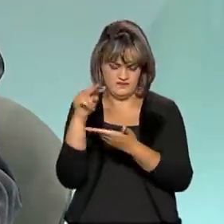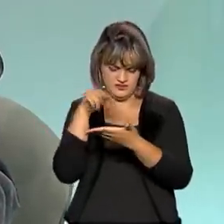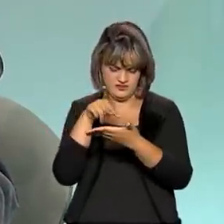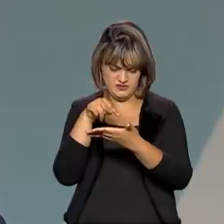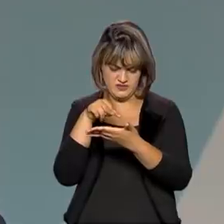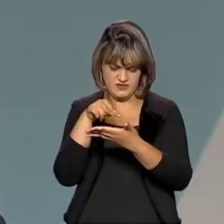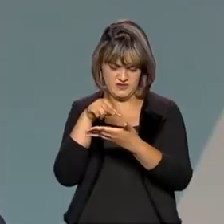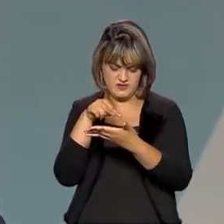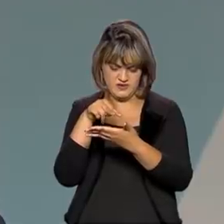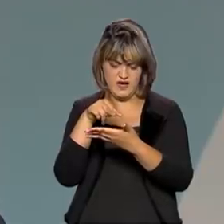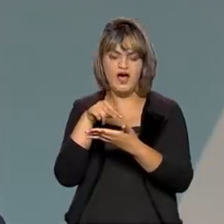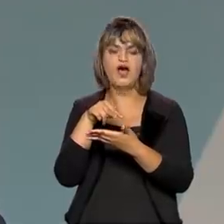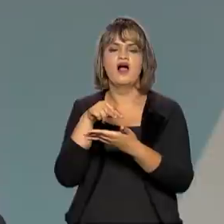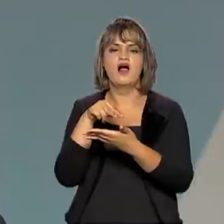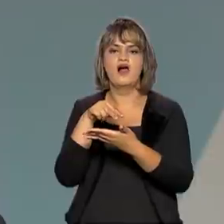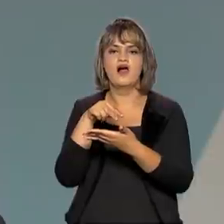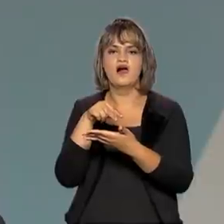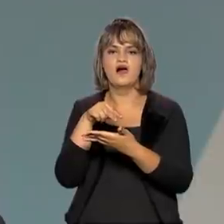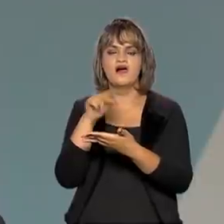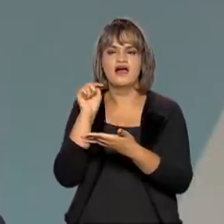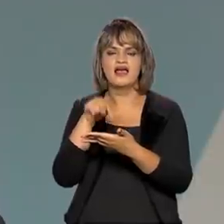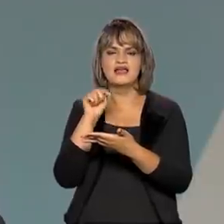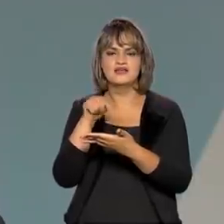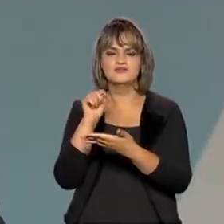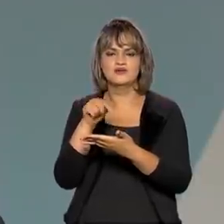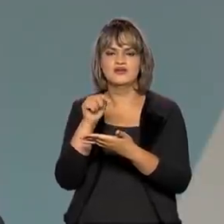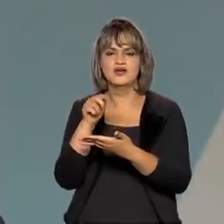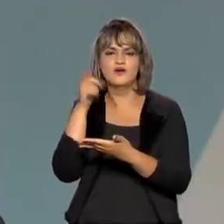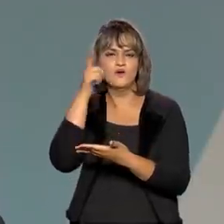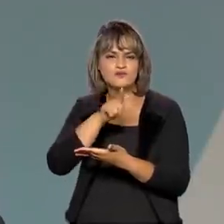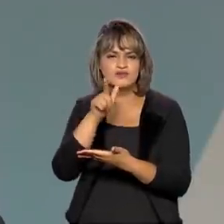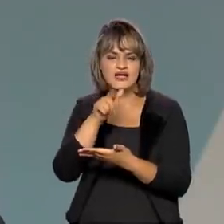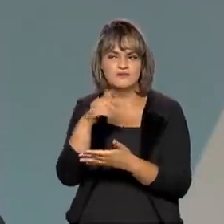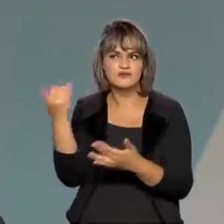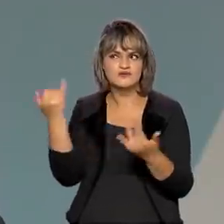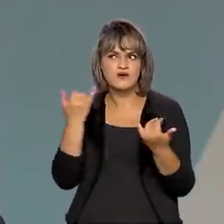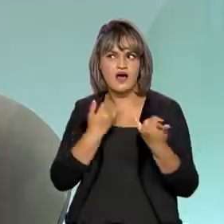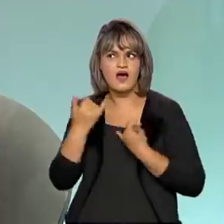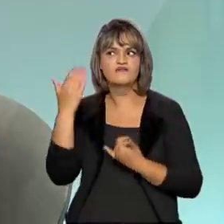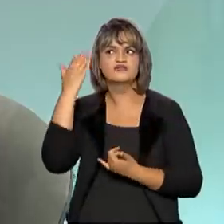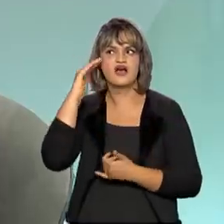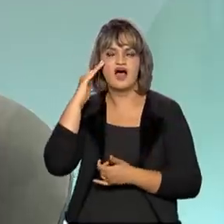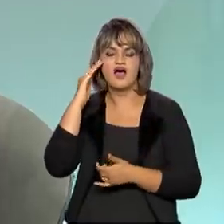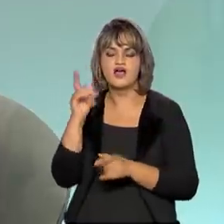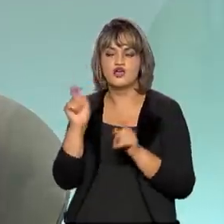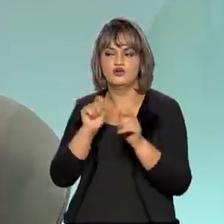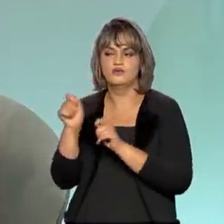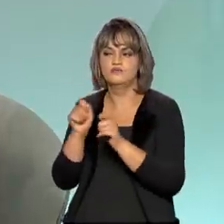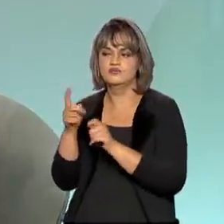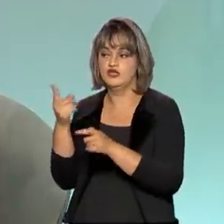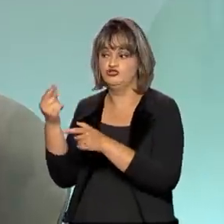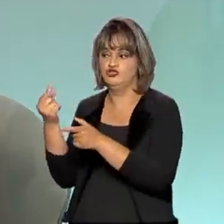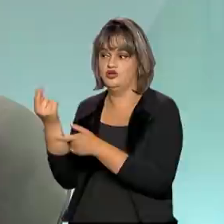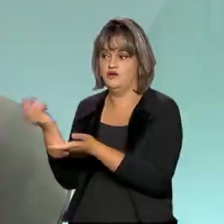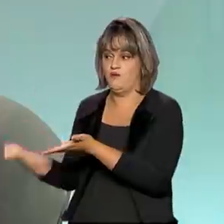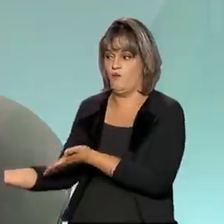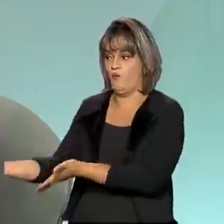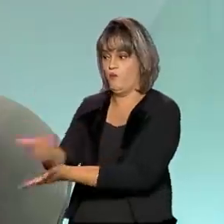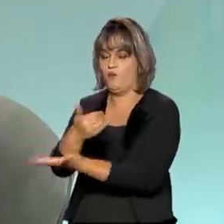colocada, ela não permite arrecadar os recursos na totalidade necessários para o pagamento